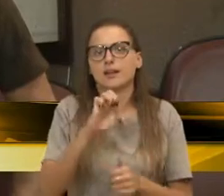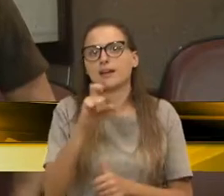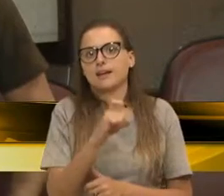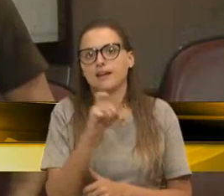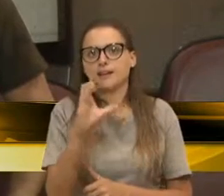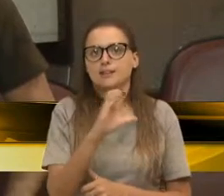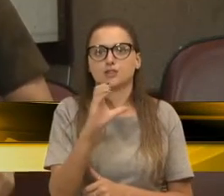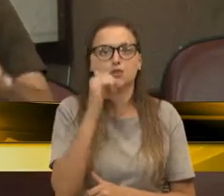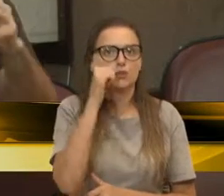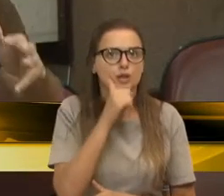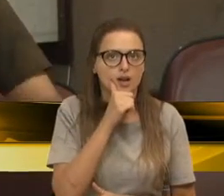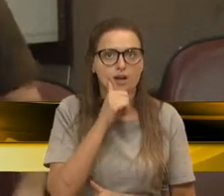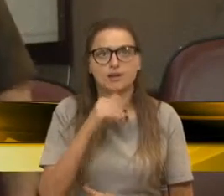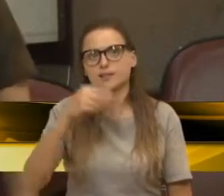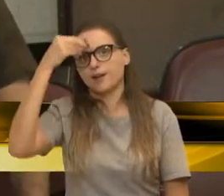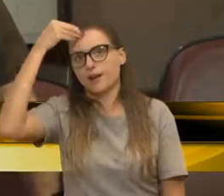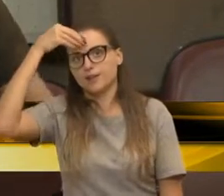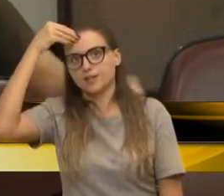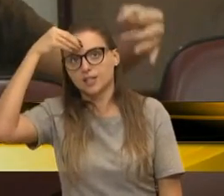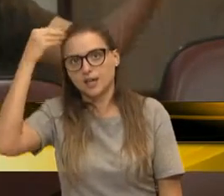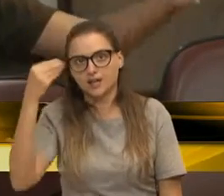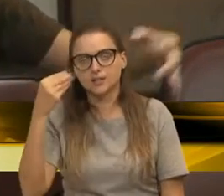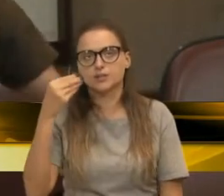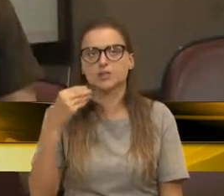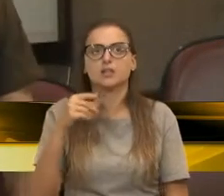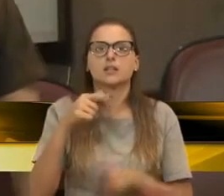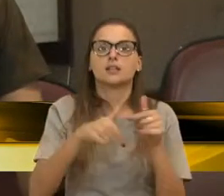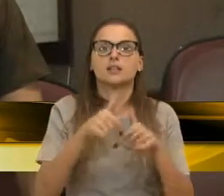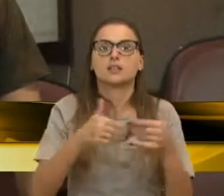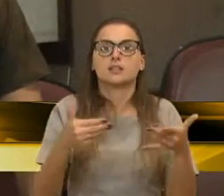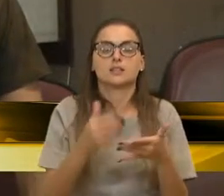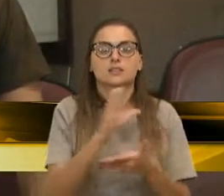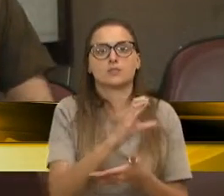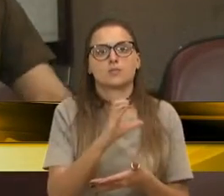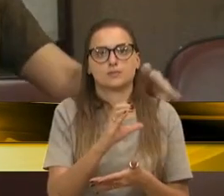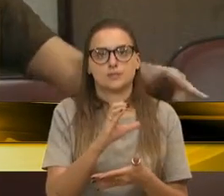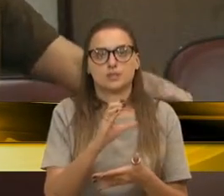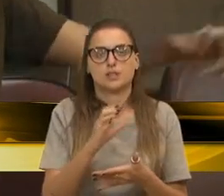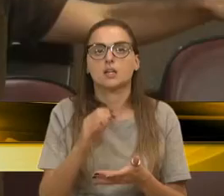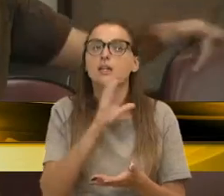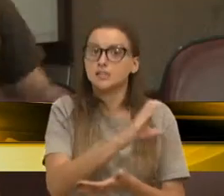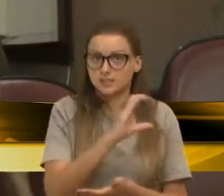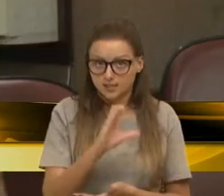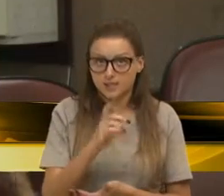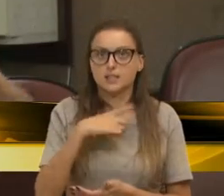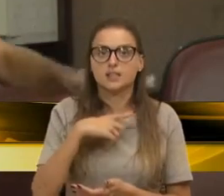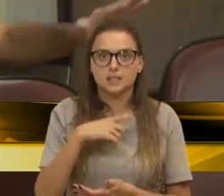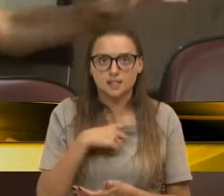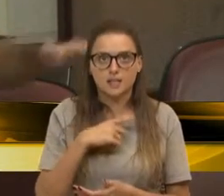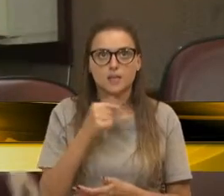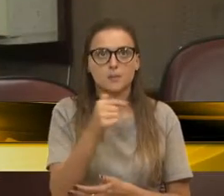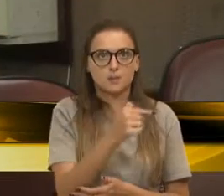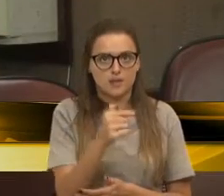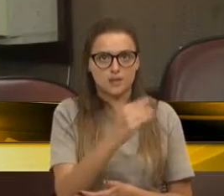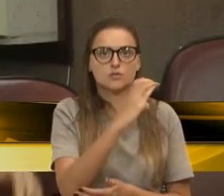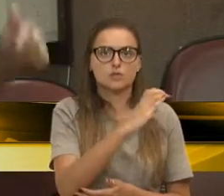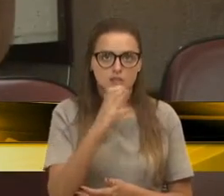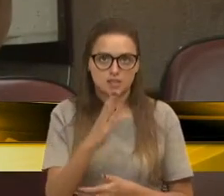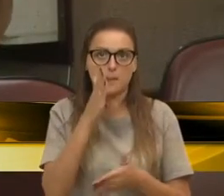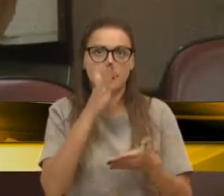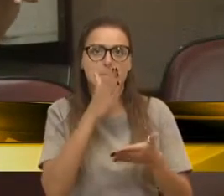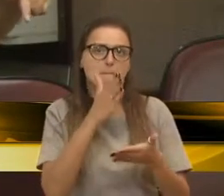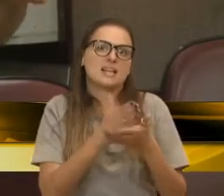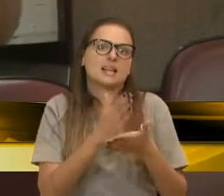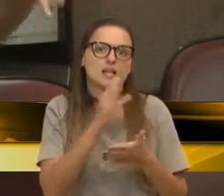-cunhadas, afilhados que ocupam CCs. Os CCs que tem, realmente, ele reduziu pela metade dos CCs.